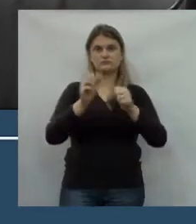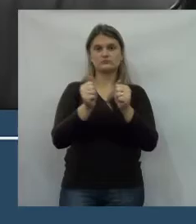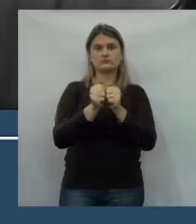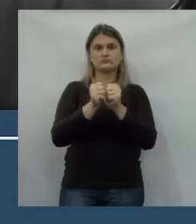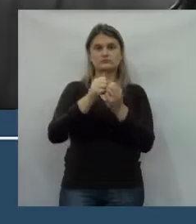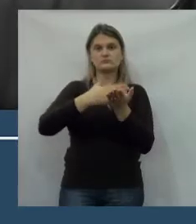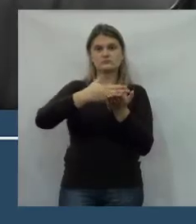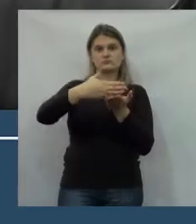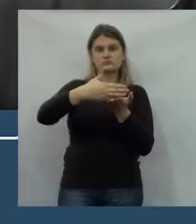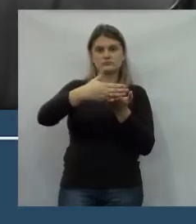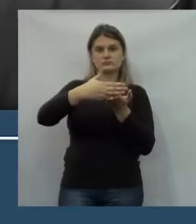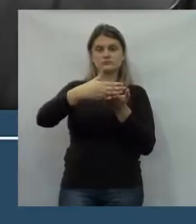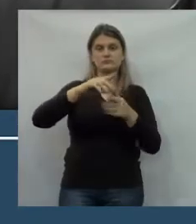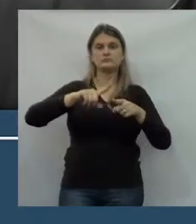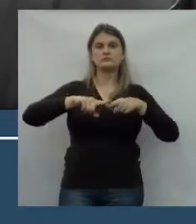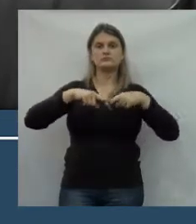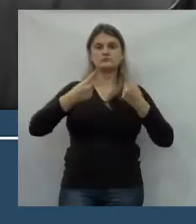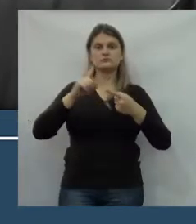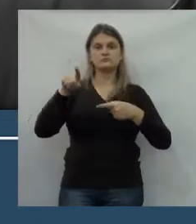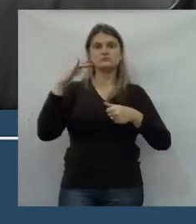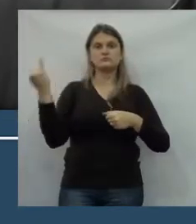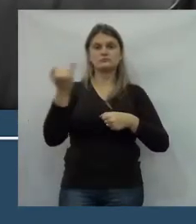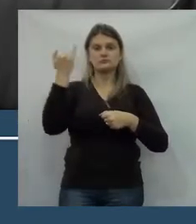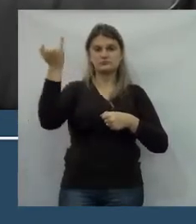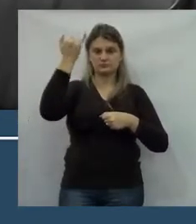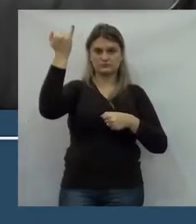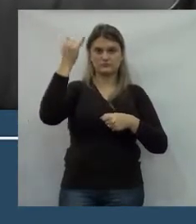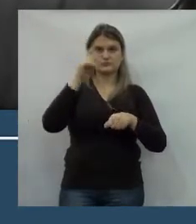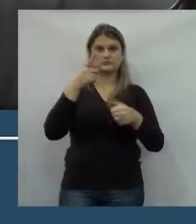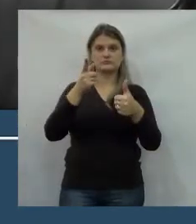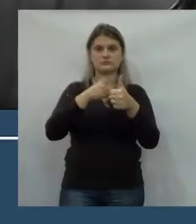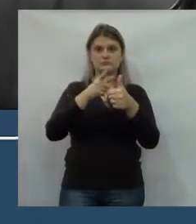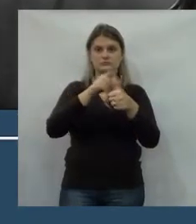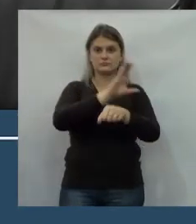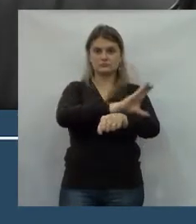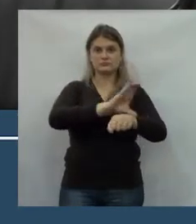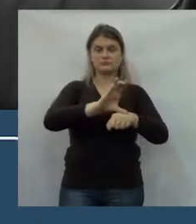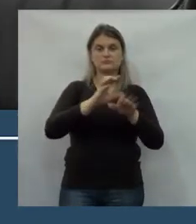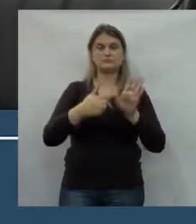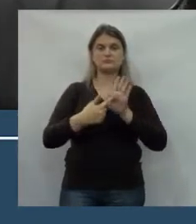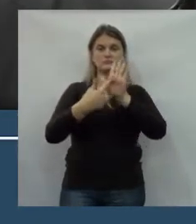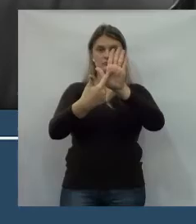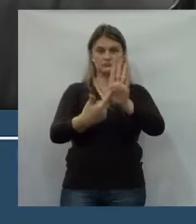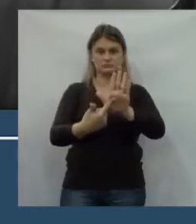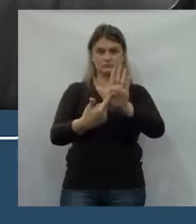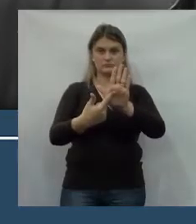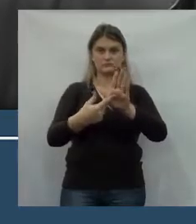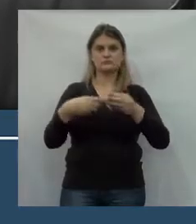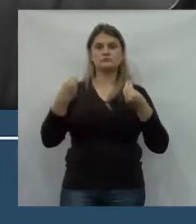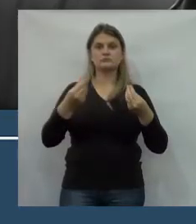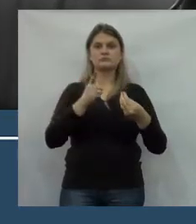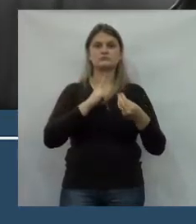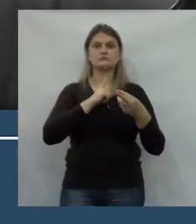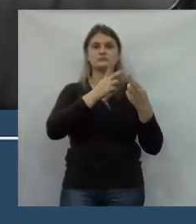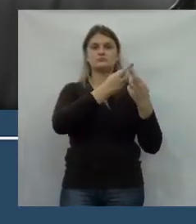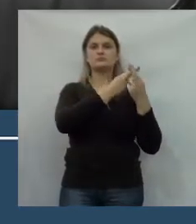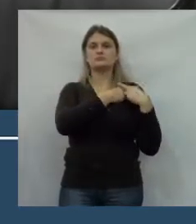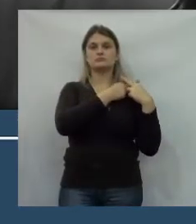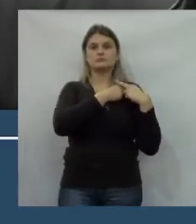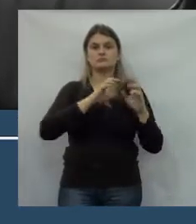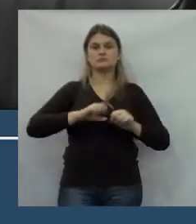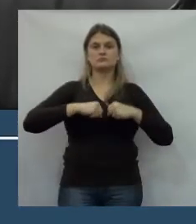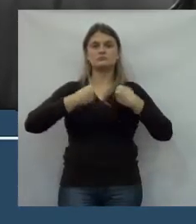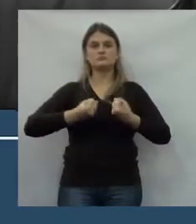iniciais. Mas eram necessários os primeiros cursos para demonstrar a responsabilidade,